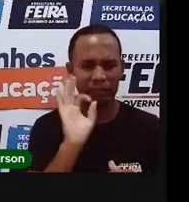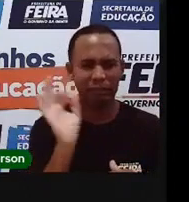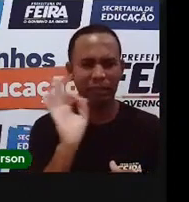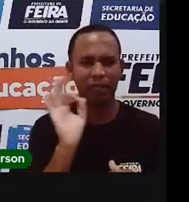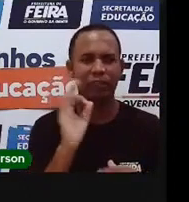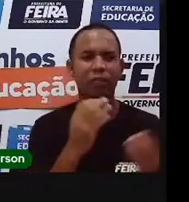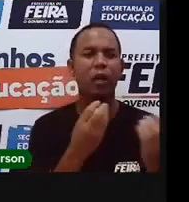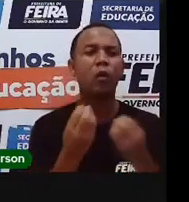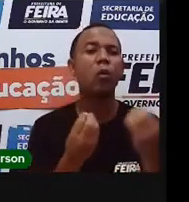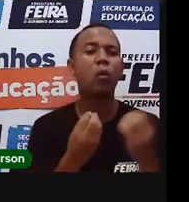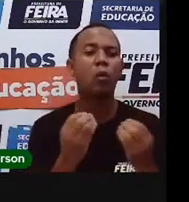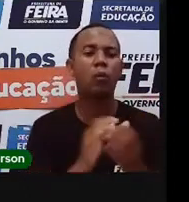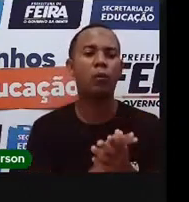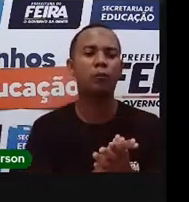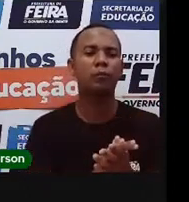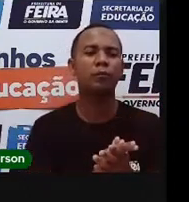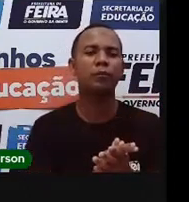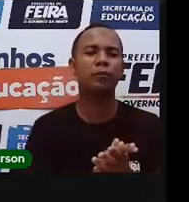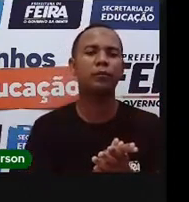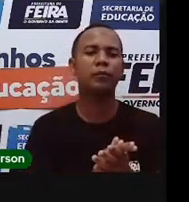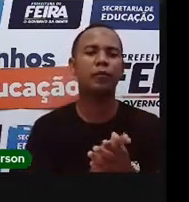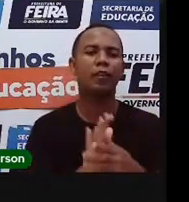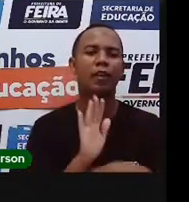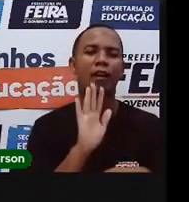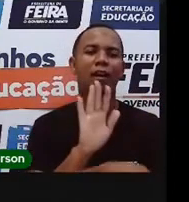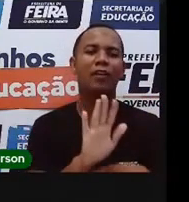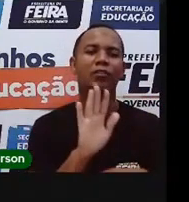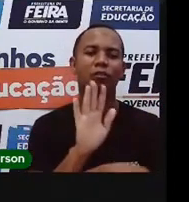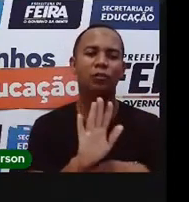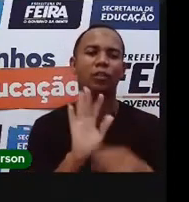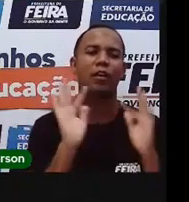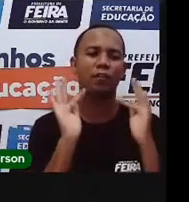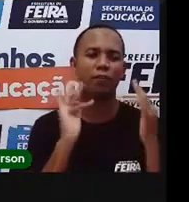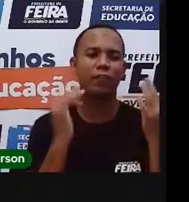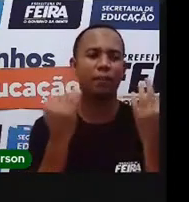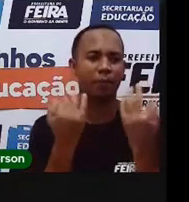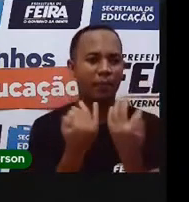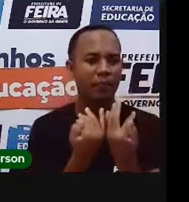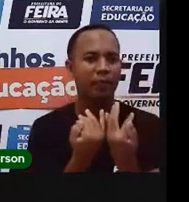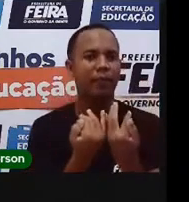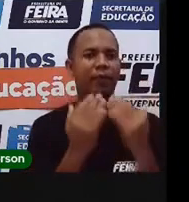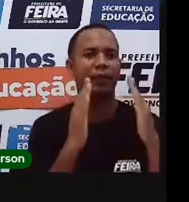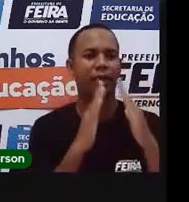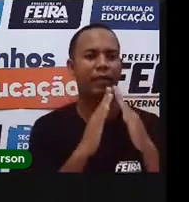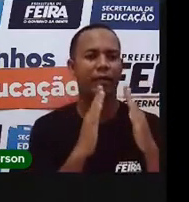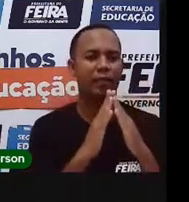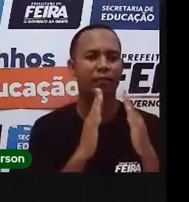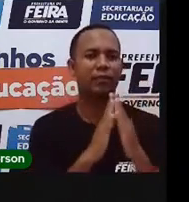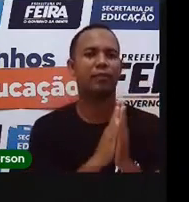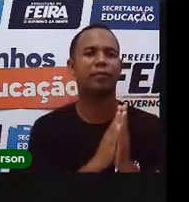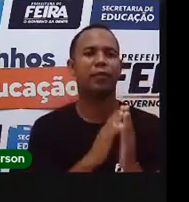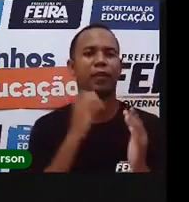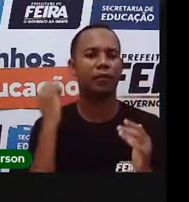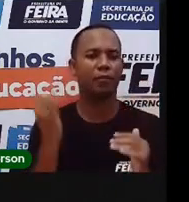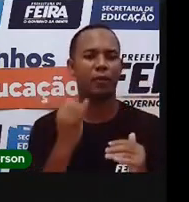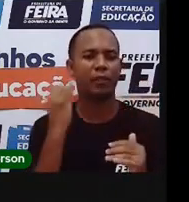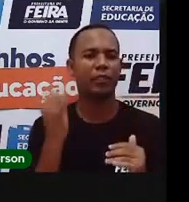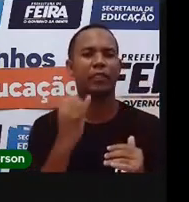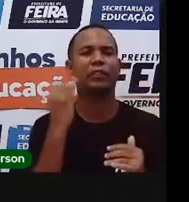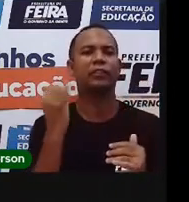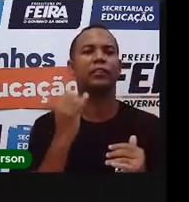O que é eu faço? Peço a ajuda de alguém. Lembrando que o importante é